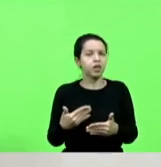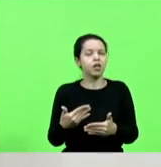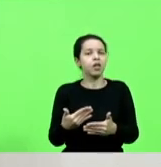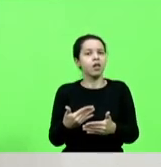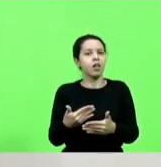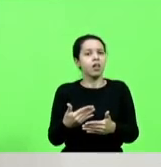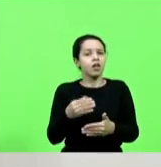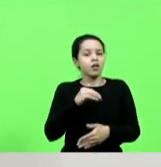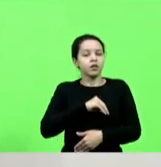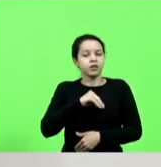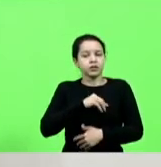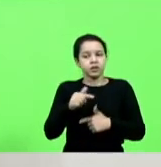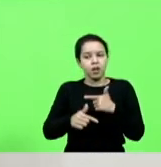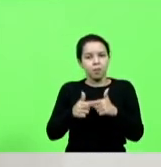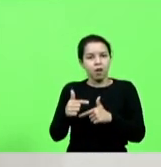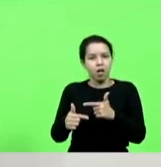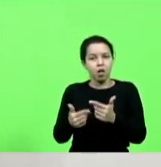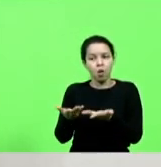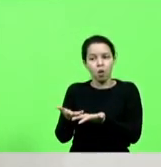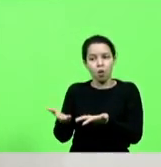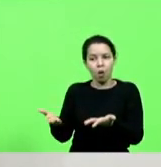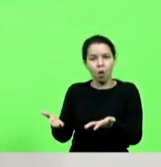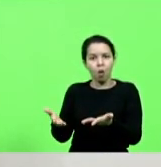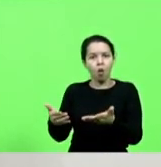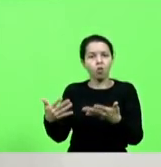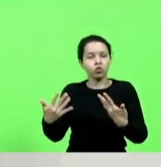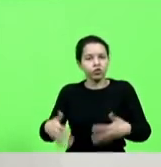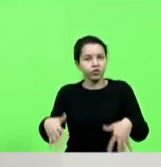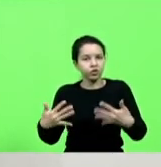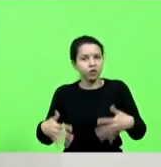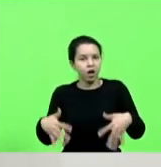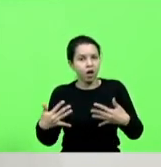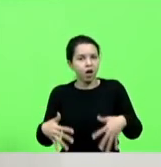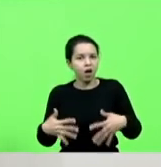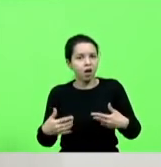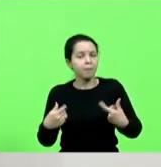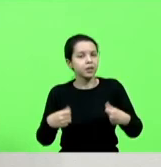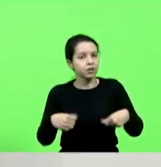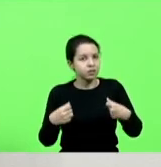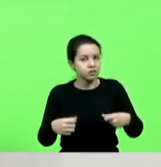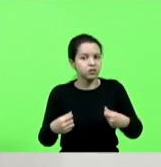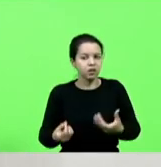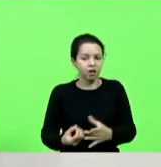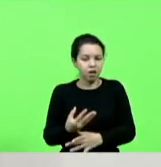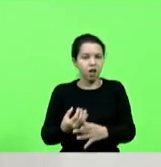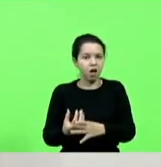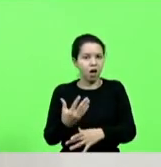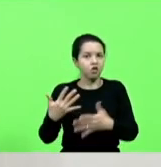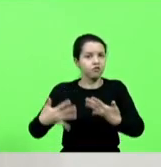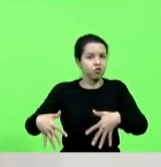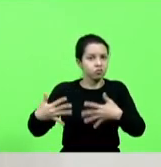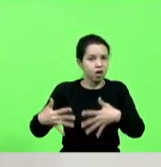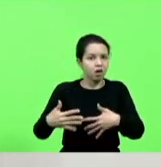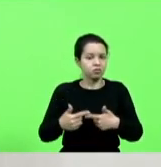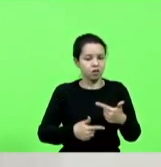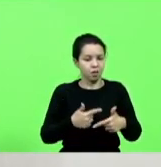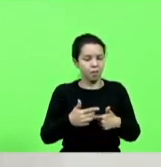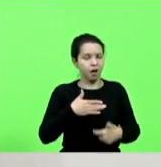tem gente que vive da dificuldade e aí tem que imprimir dificuldade para poder ter o trabalho dele isso é um